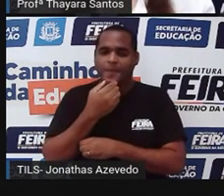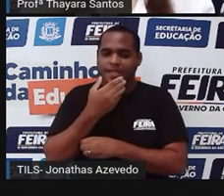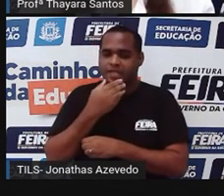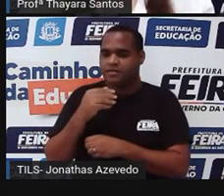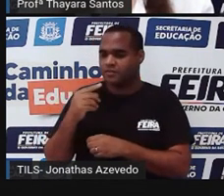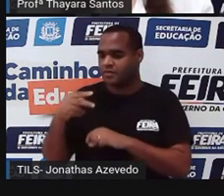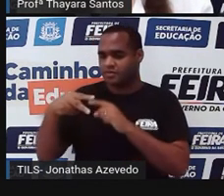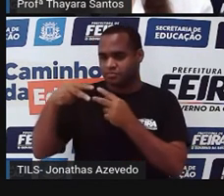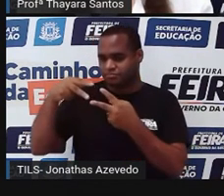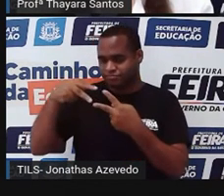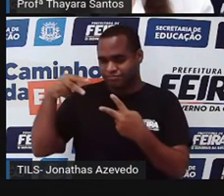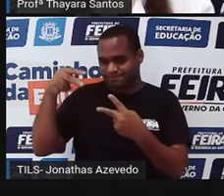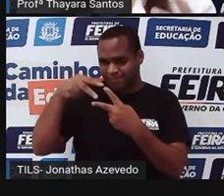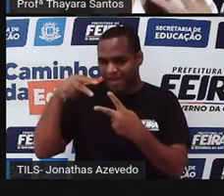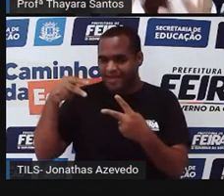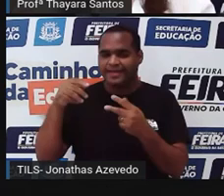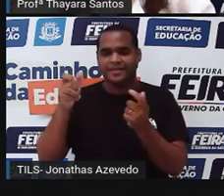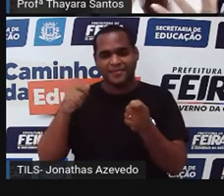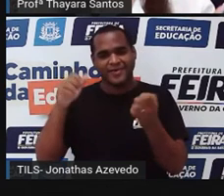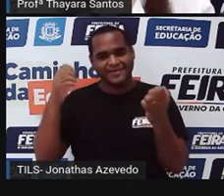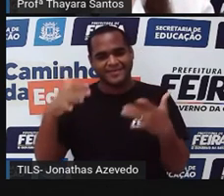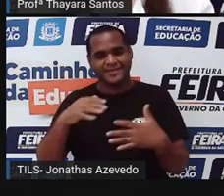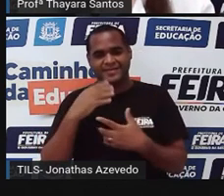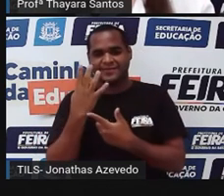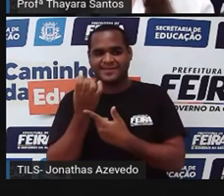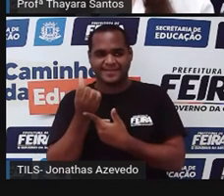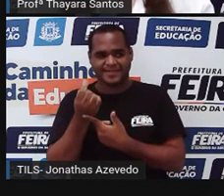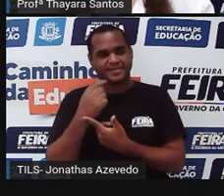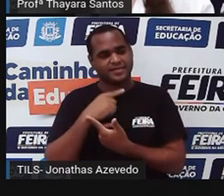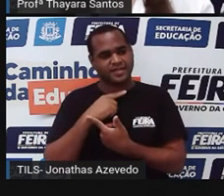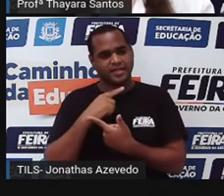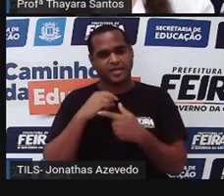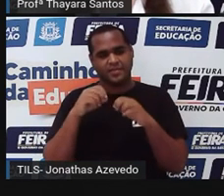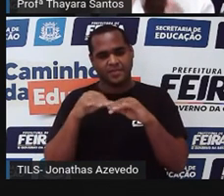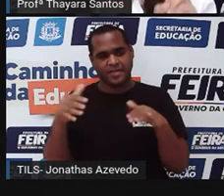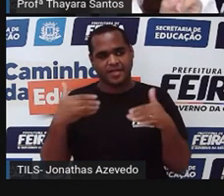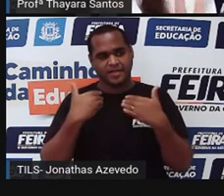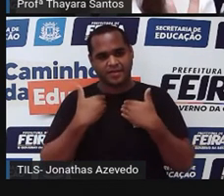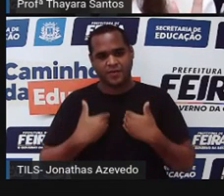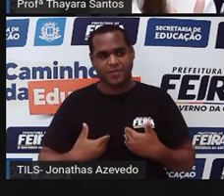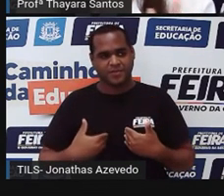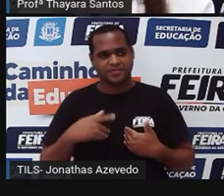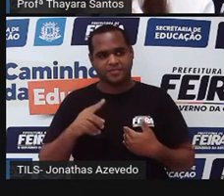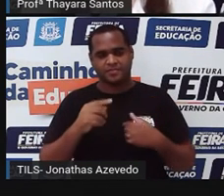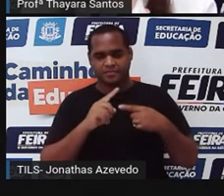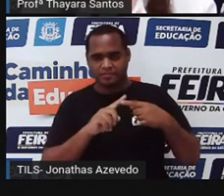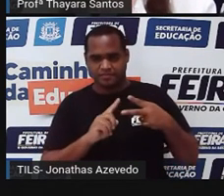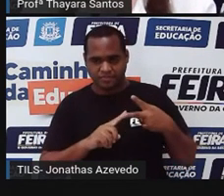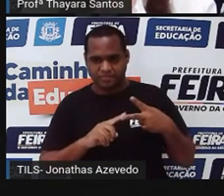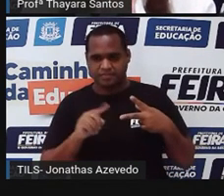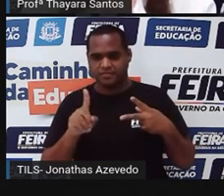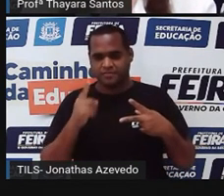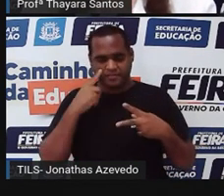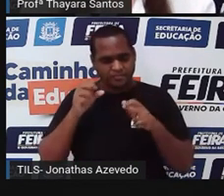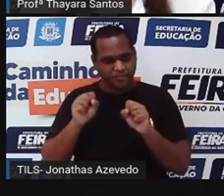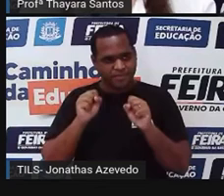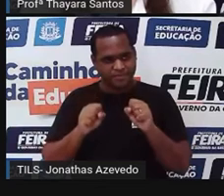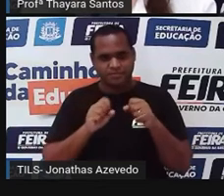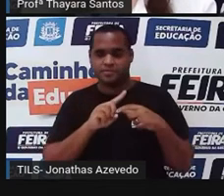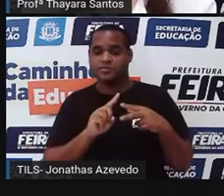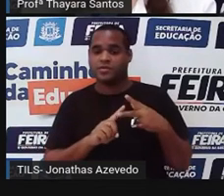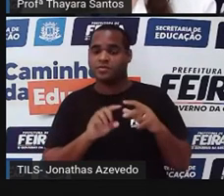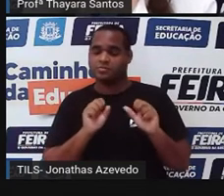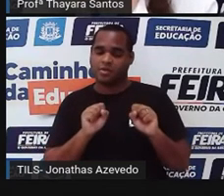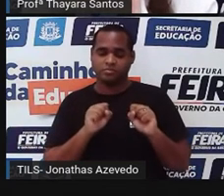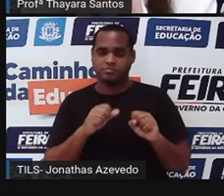cromossomos sexuais. Desses 46 cromossomos que a gente tem espalhado pelo corpo, dois deles são os que vão determinar o nosso sexo, né?